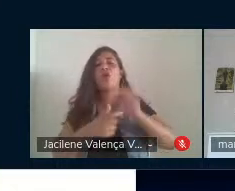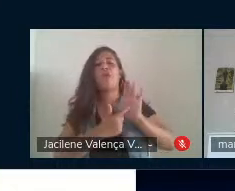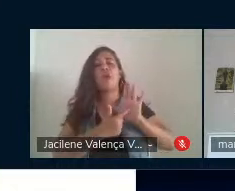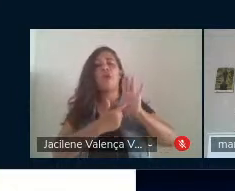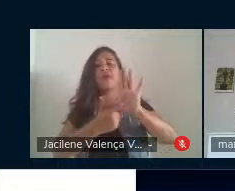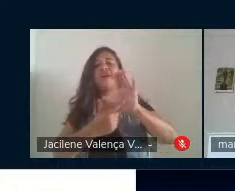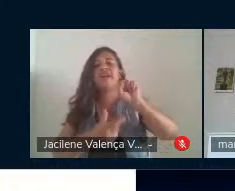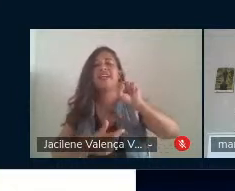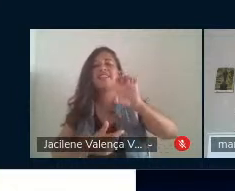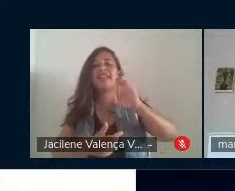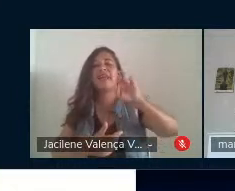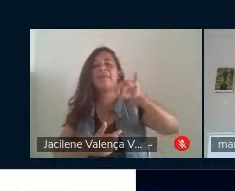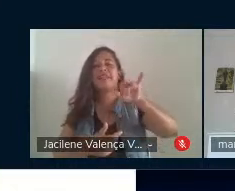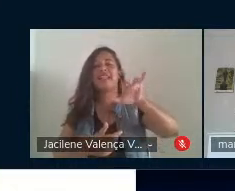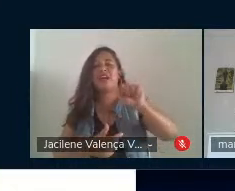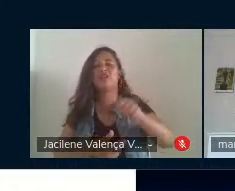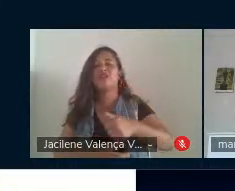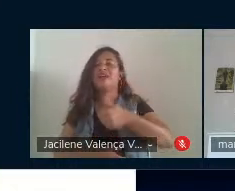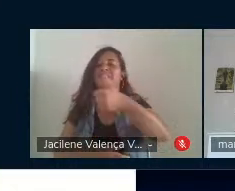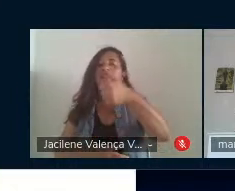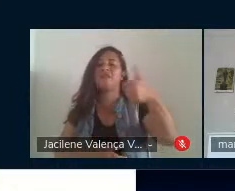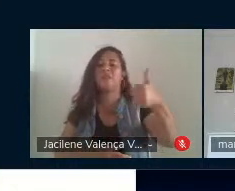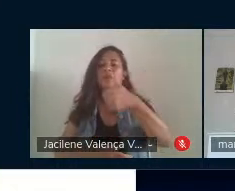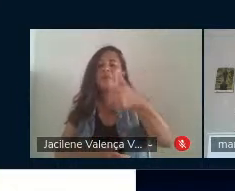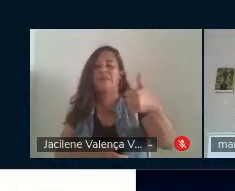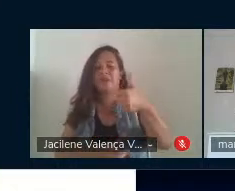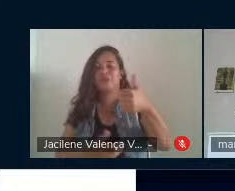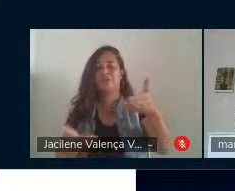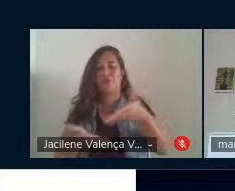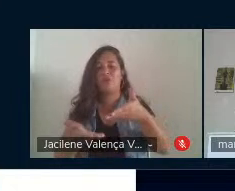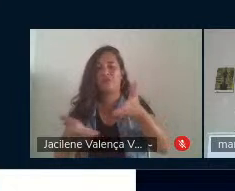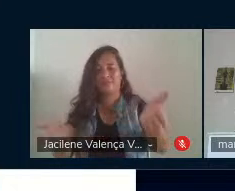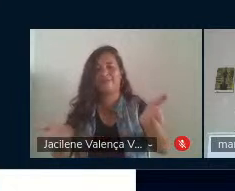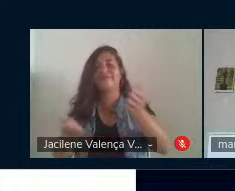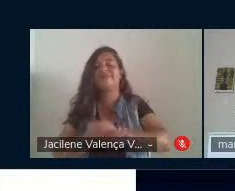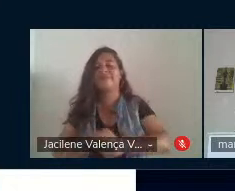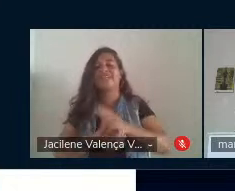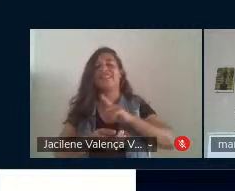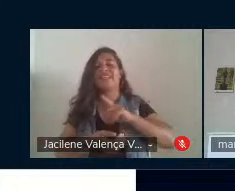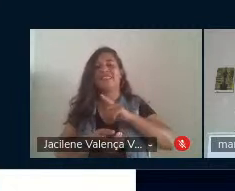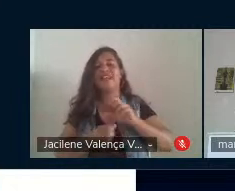no décimo primeiro, que fortalece e nos nutrem na caminhada